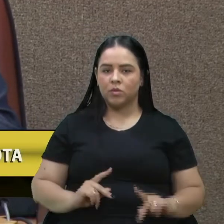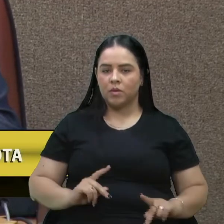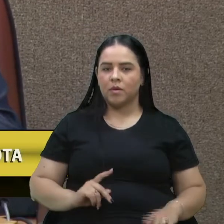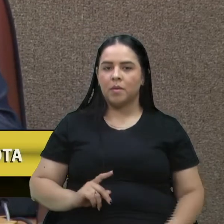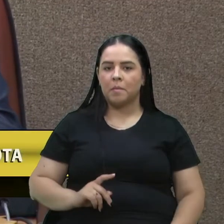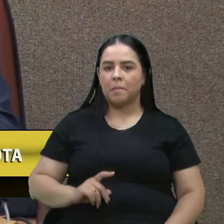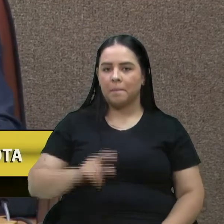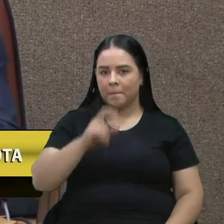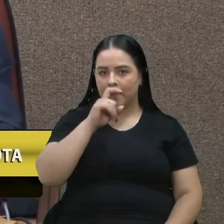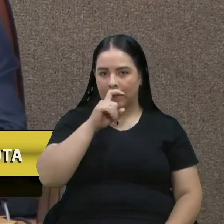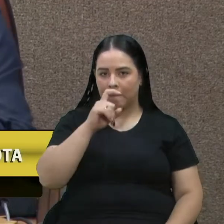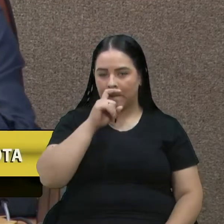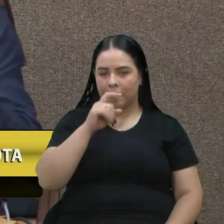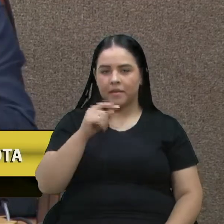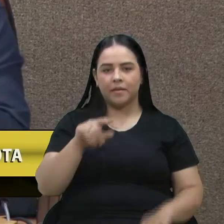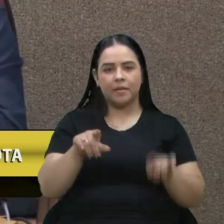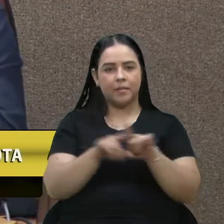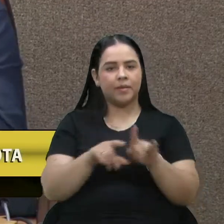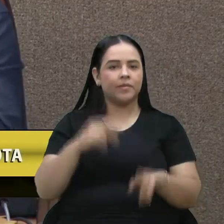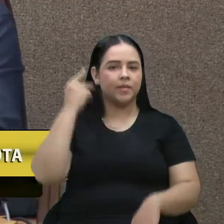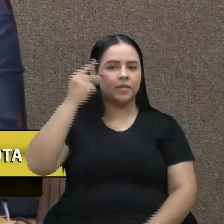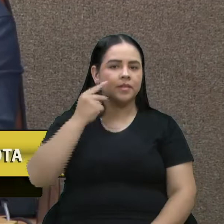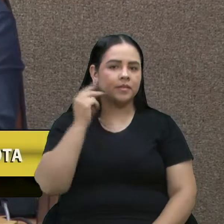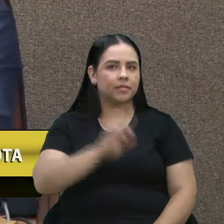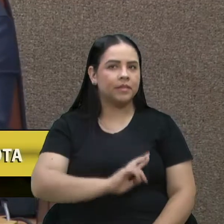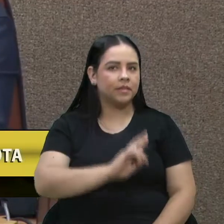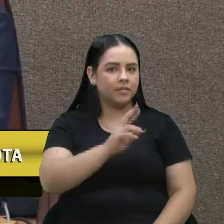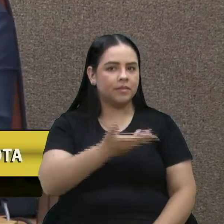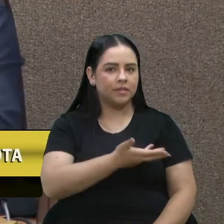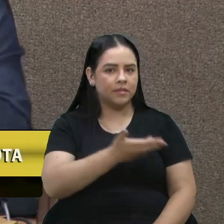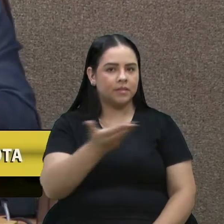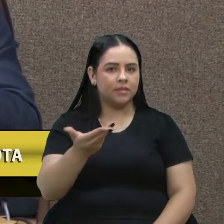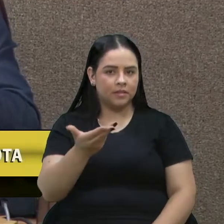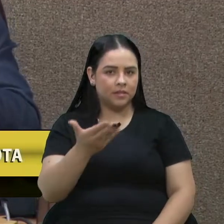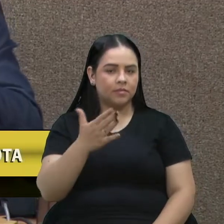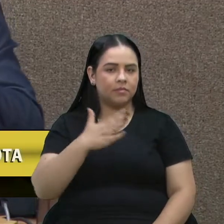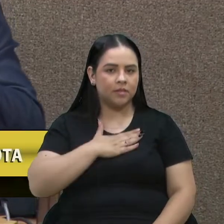vereador, representando aqueles que aqui me colocaram,